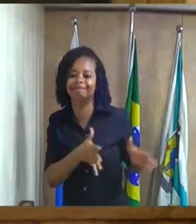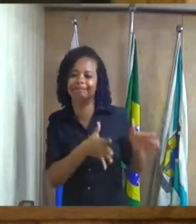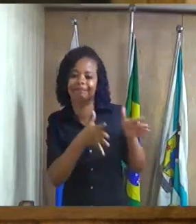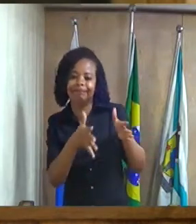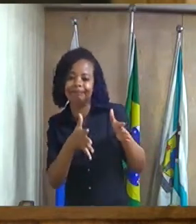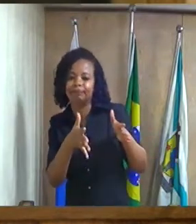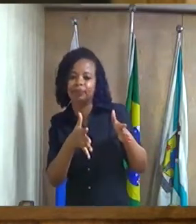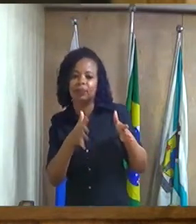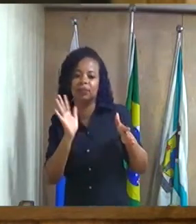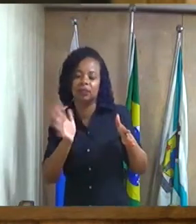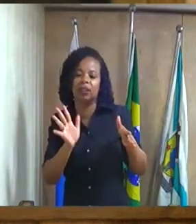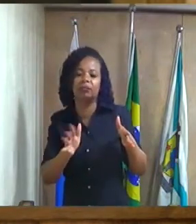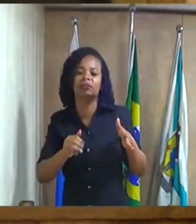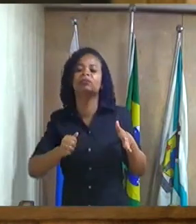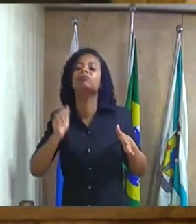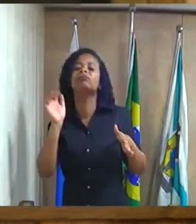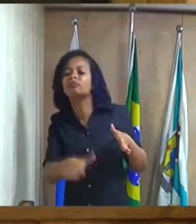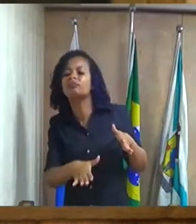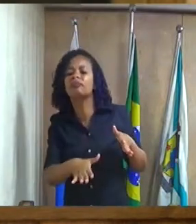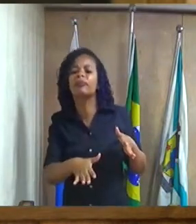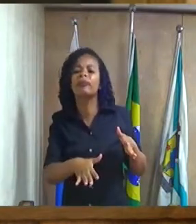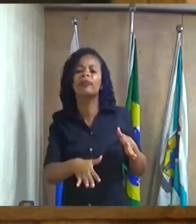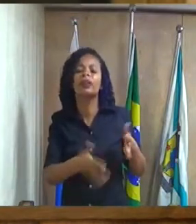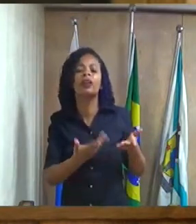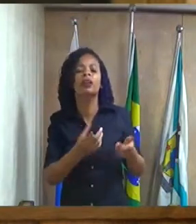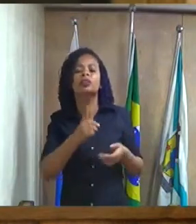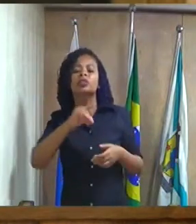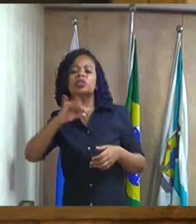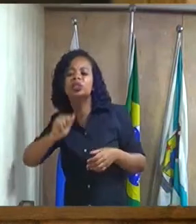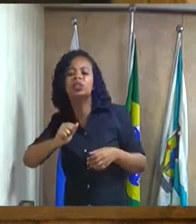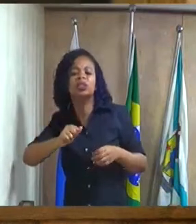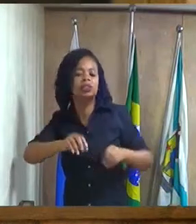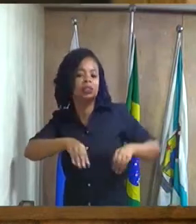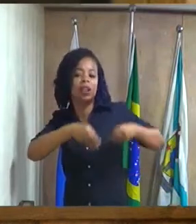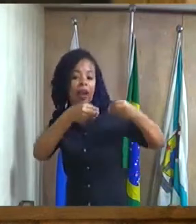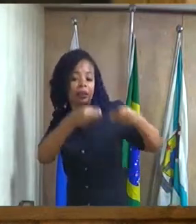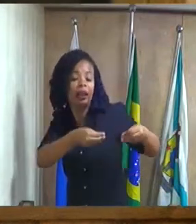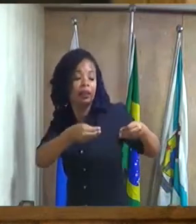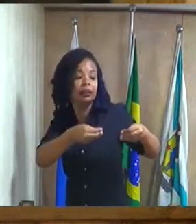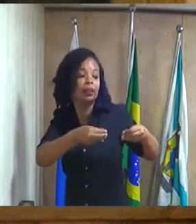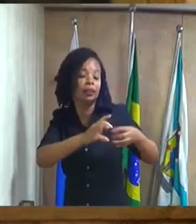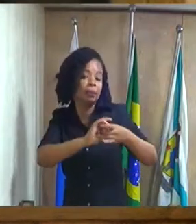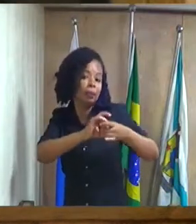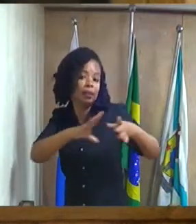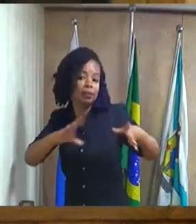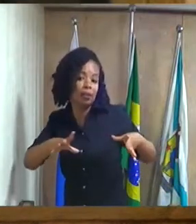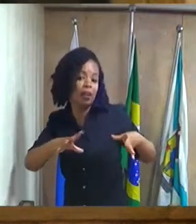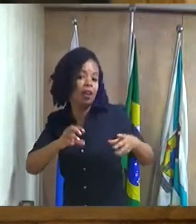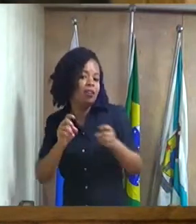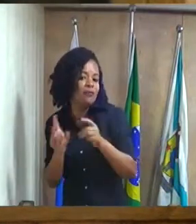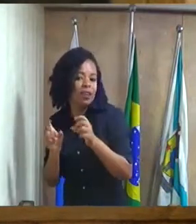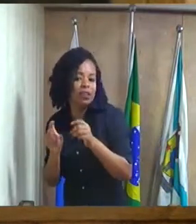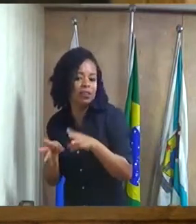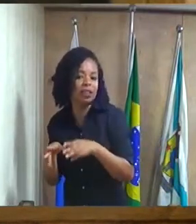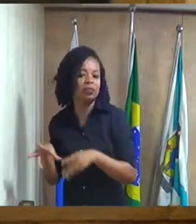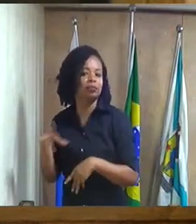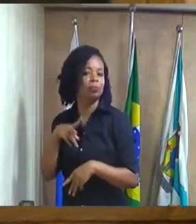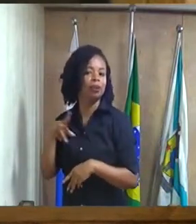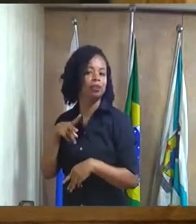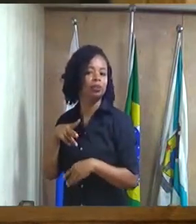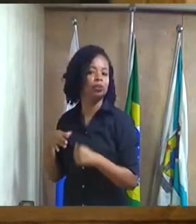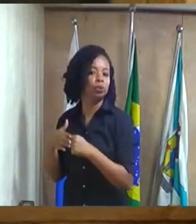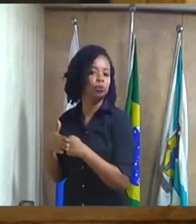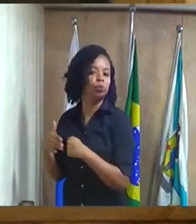e no dia da entrega e no dia da entrega estava entregando e estava vendendo ali no cantinho com a secretaria